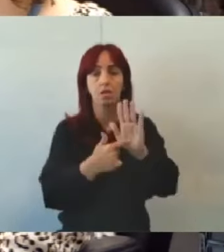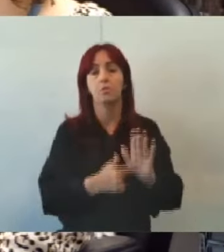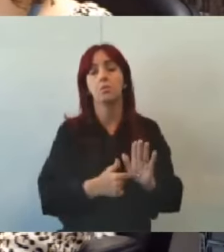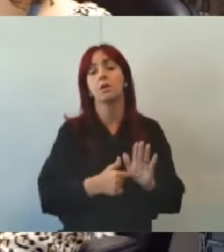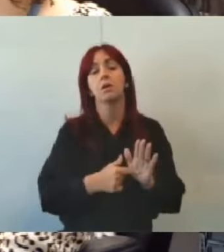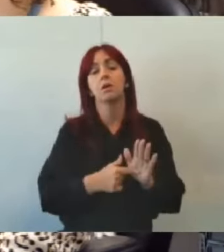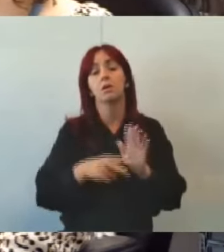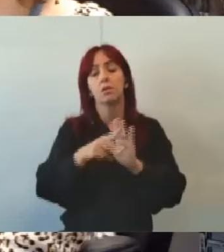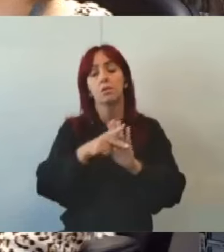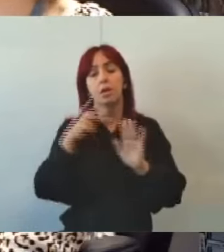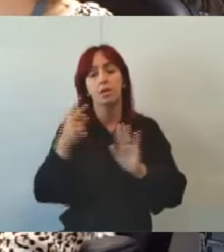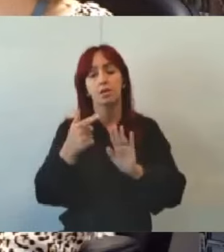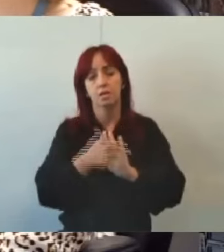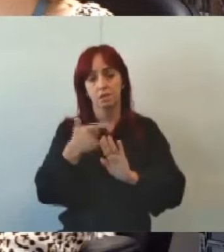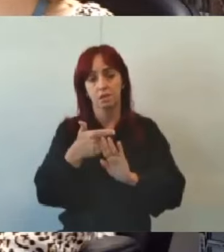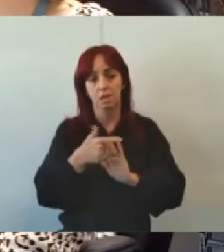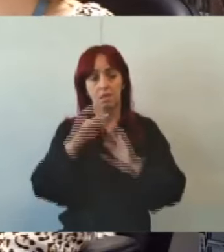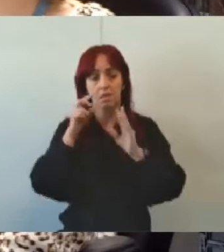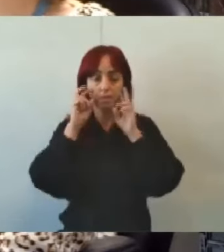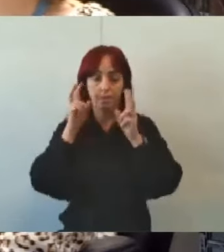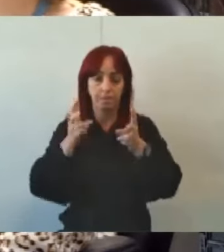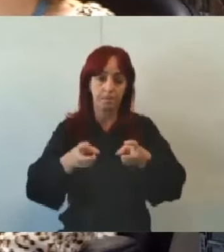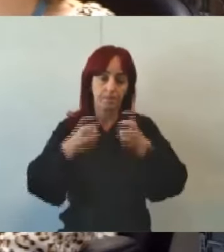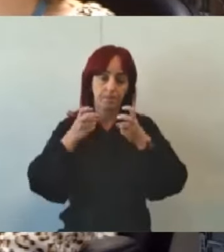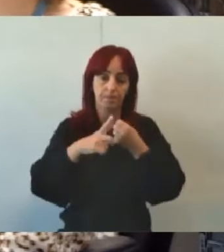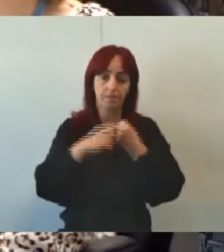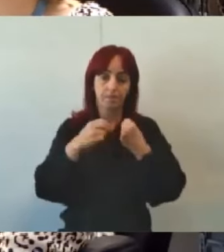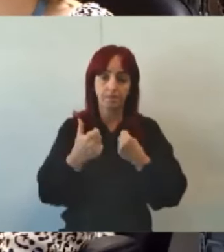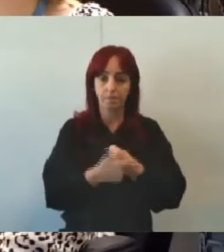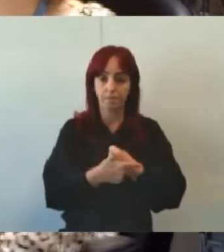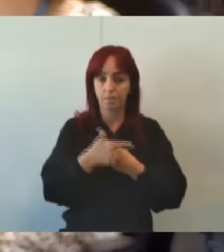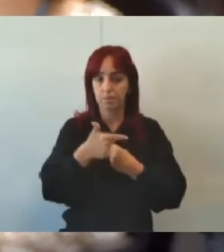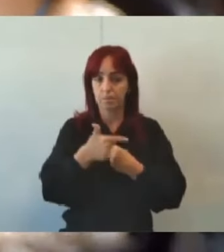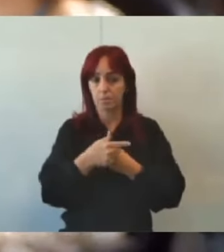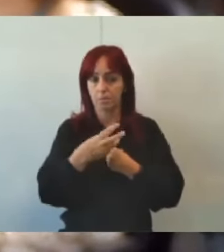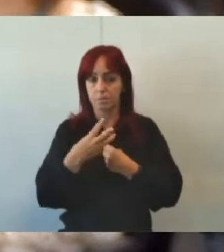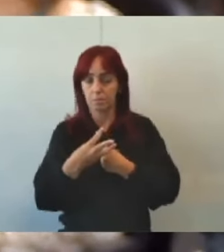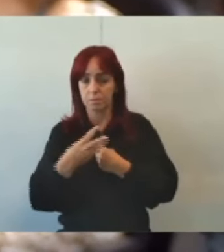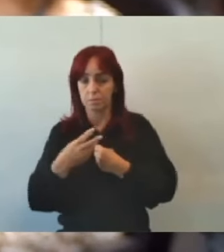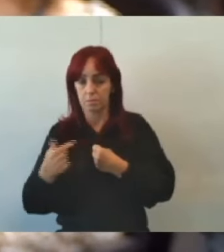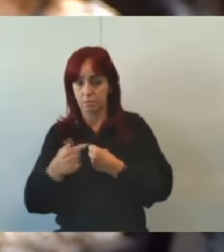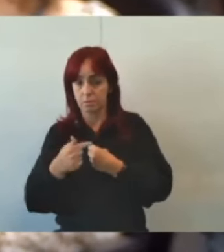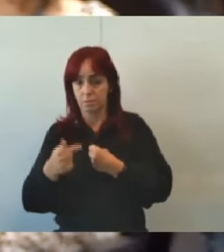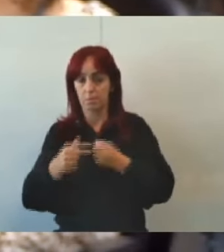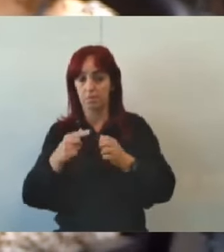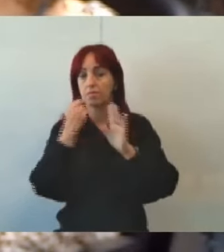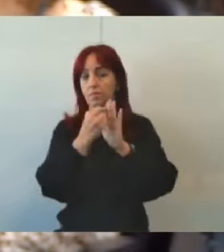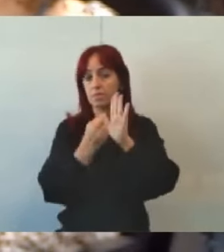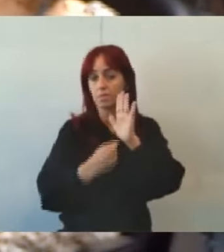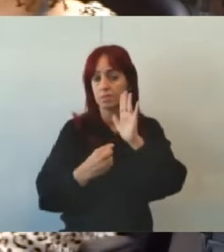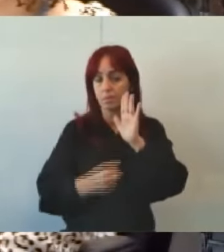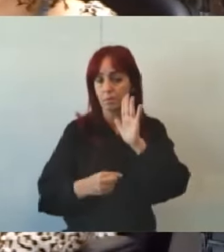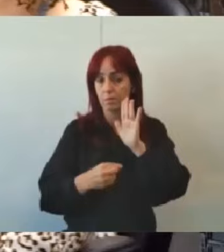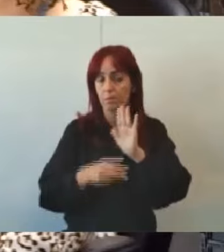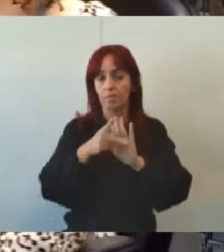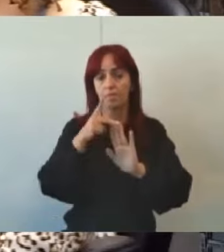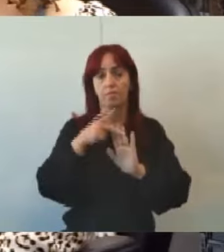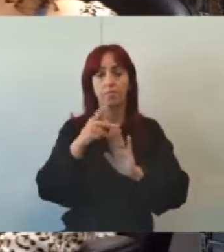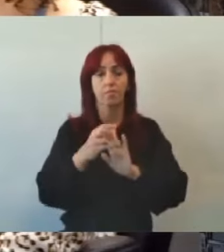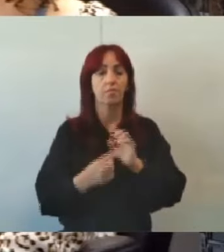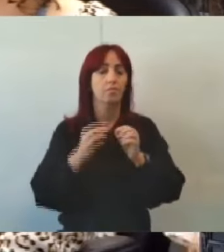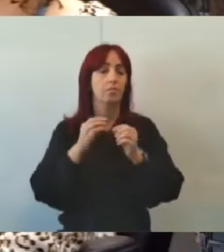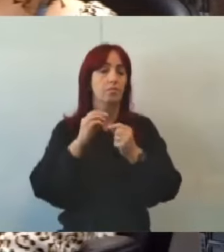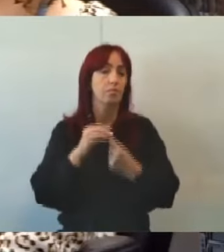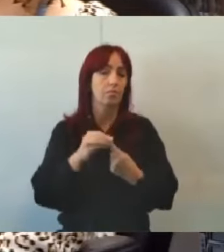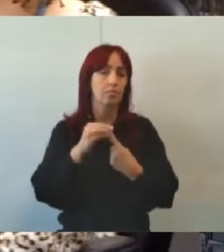Em observância ao disposto no artigo 227 da Constituição Federal e nas alíneas C e D do parágrafo único do artigo 4 da lei 8